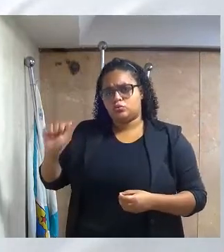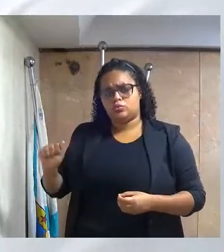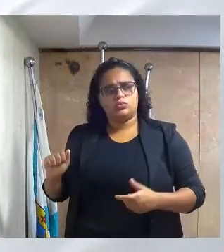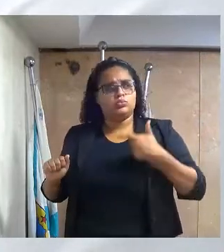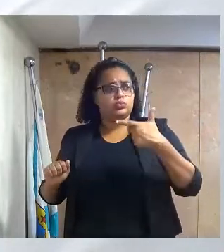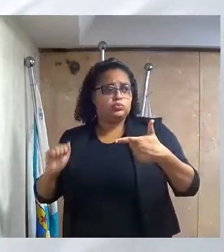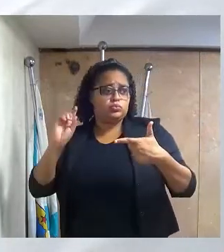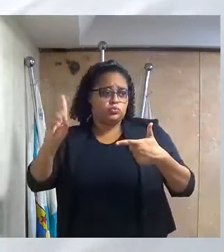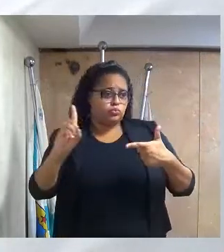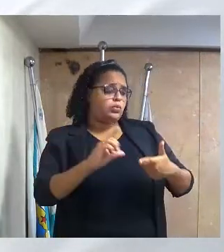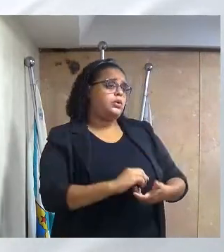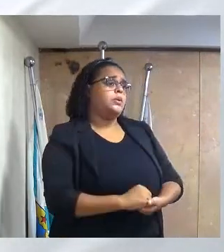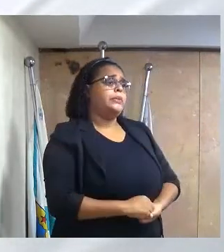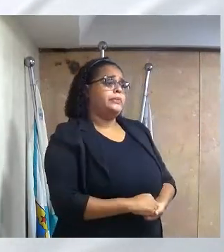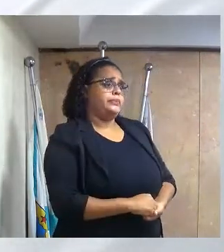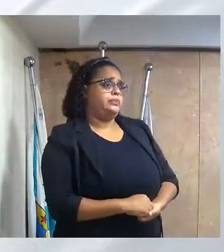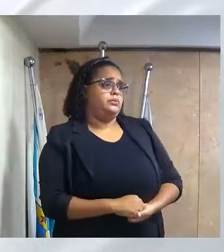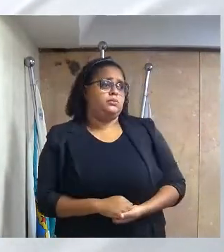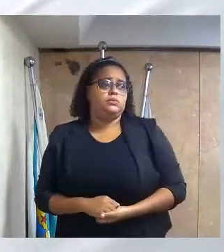distrito desse município.